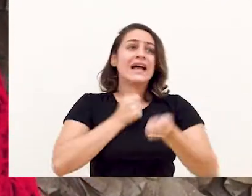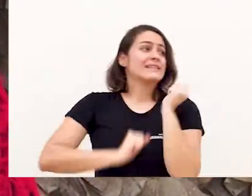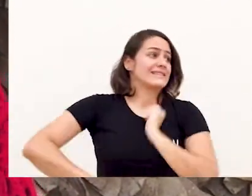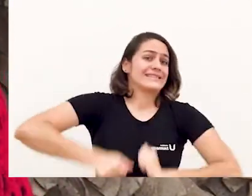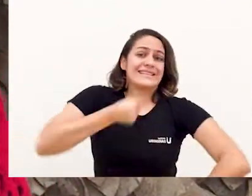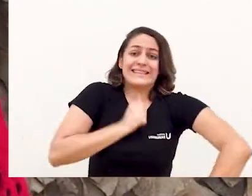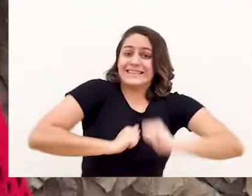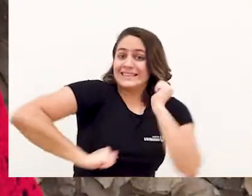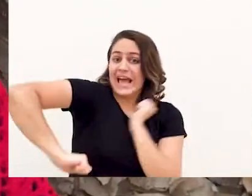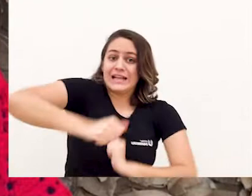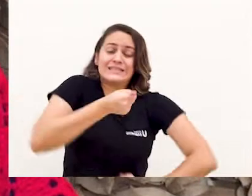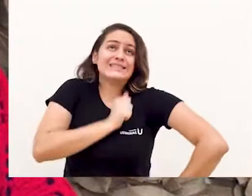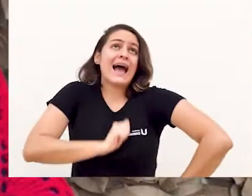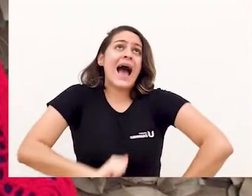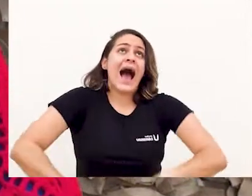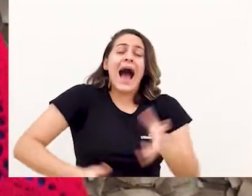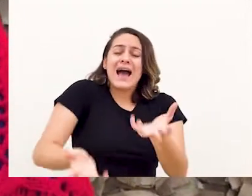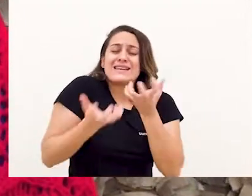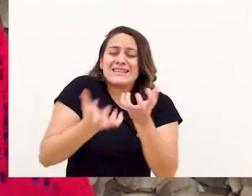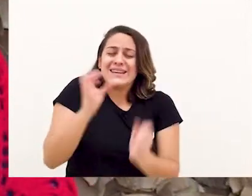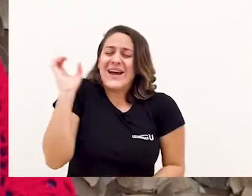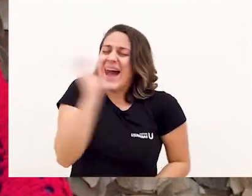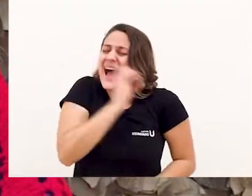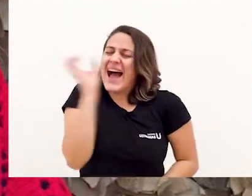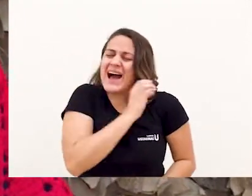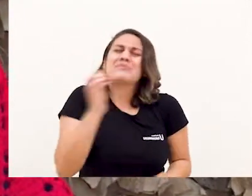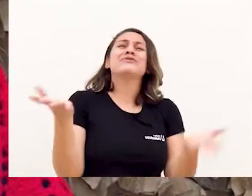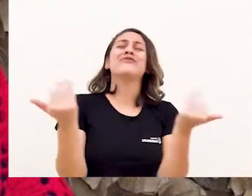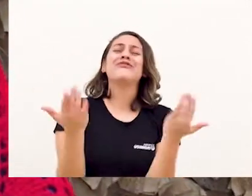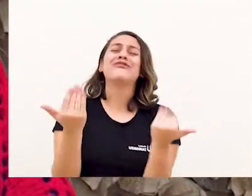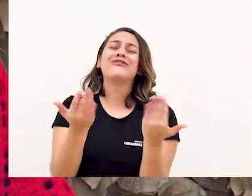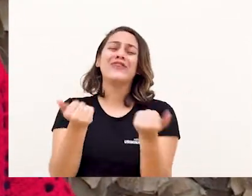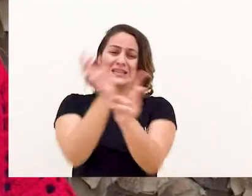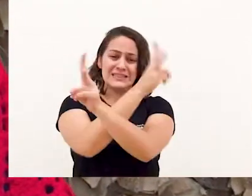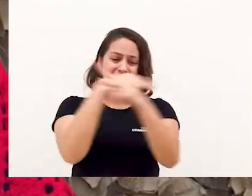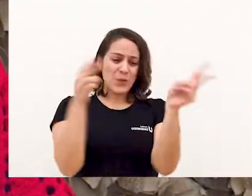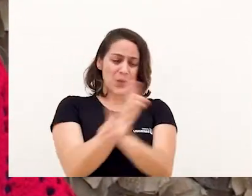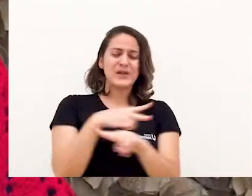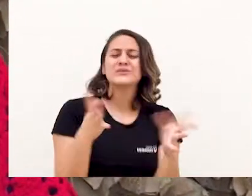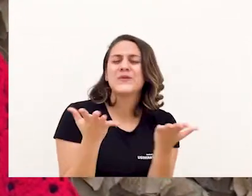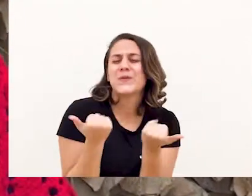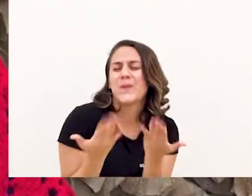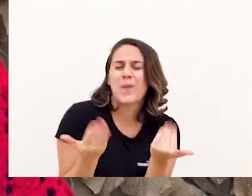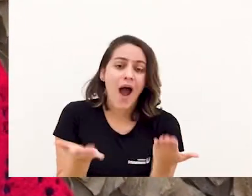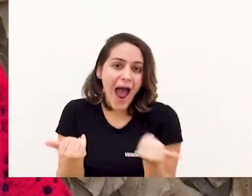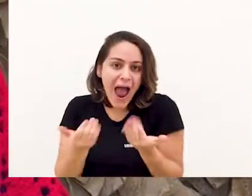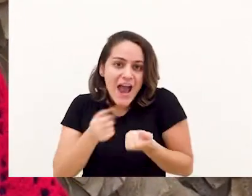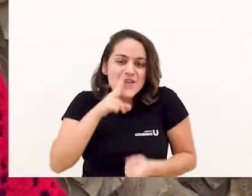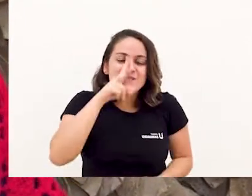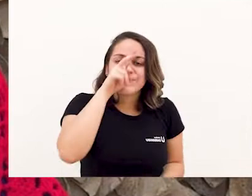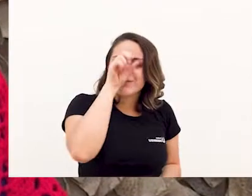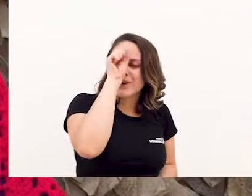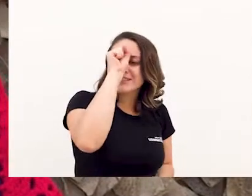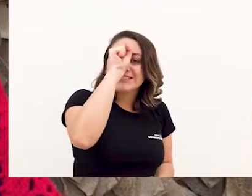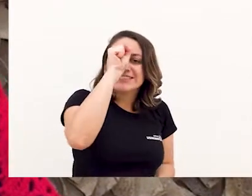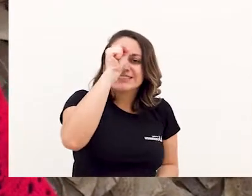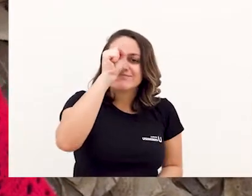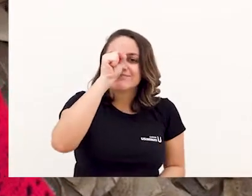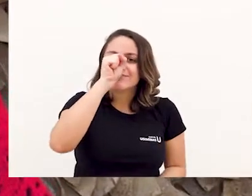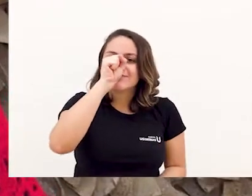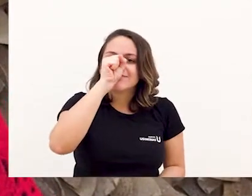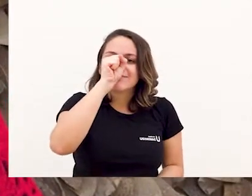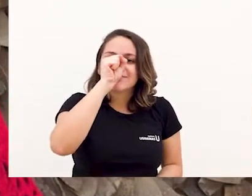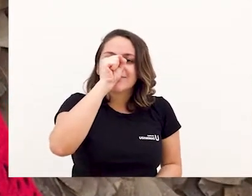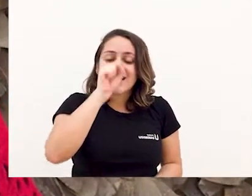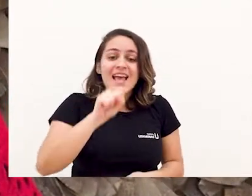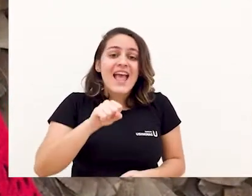continha de tanta ansiedade. Ai, vem vento, vem vento. Ela pensava com toda a força.